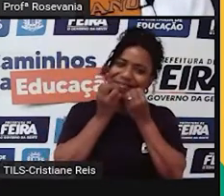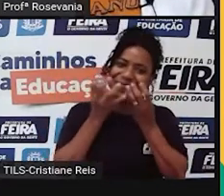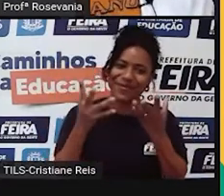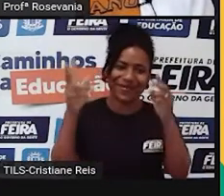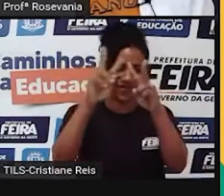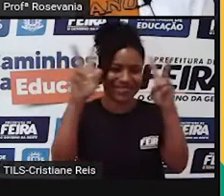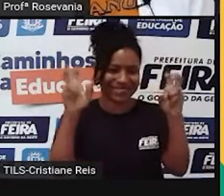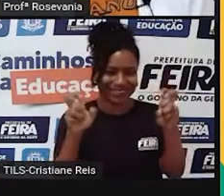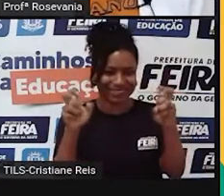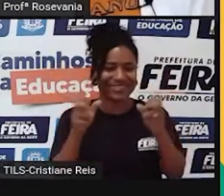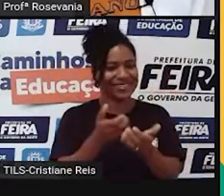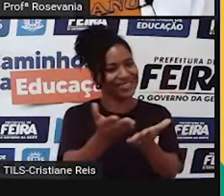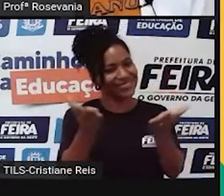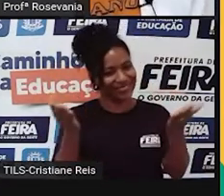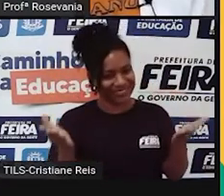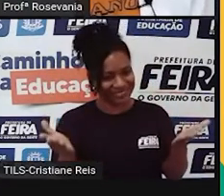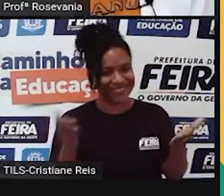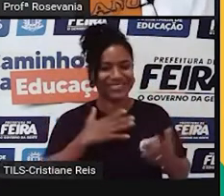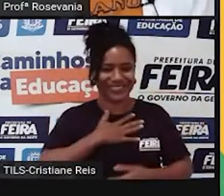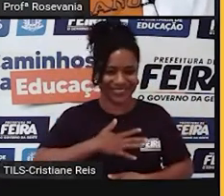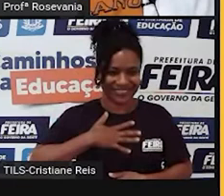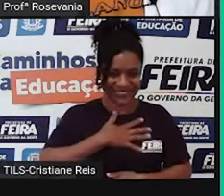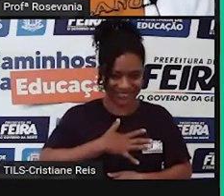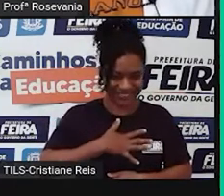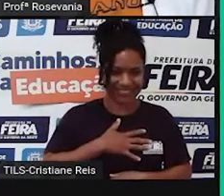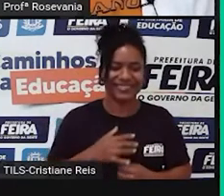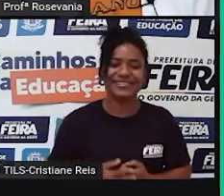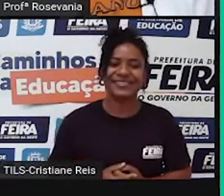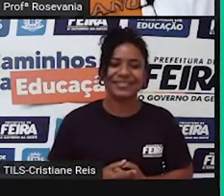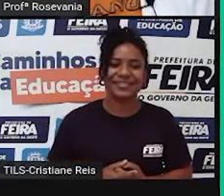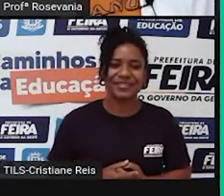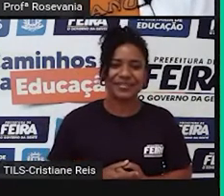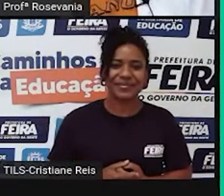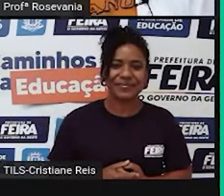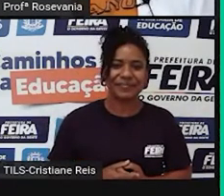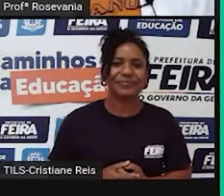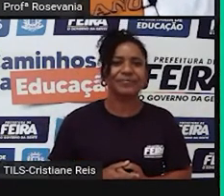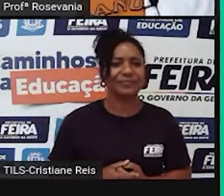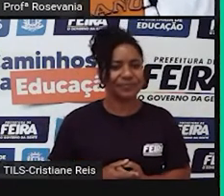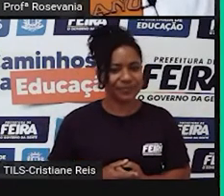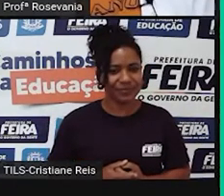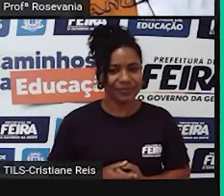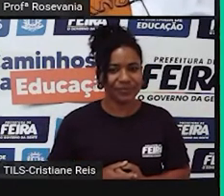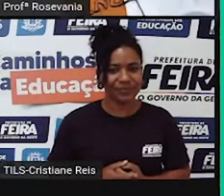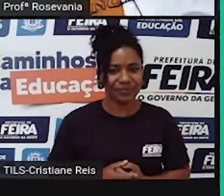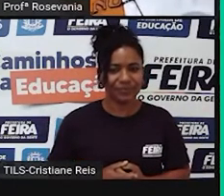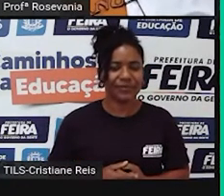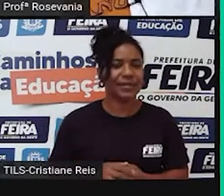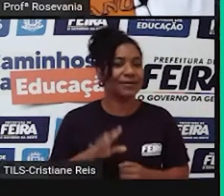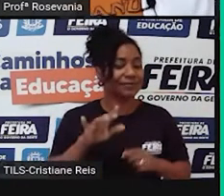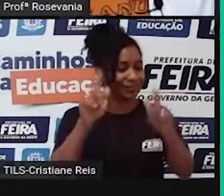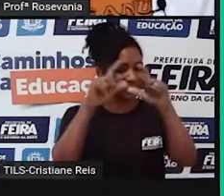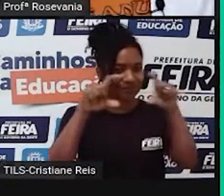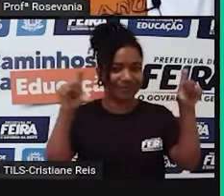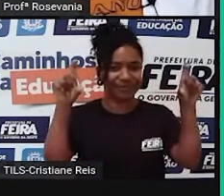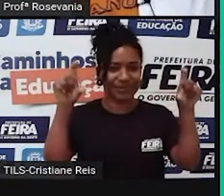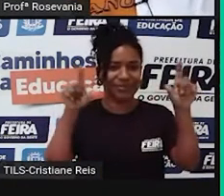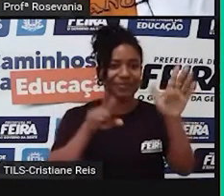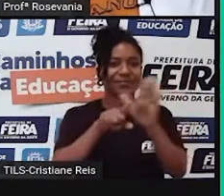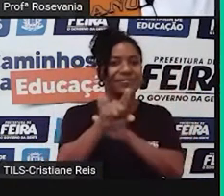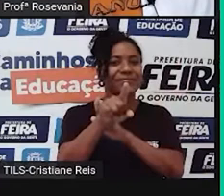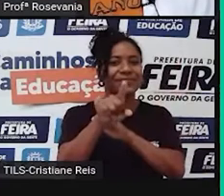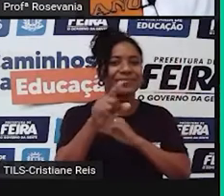hoje, espero que vocês também se identifiquem, né. Então, vamos lá. Logo de cara, vem a perguntinha básica, né.